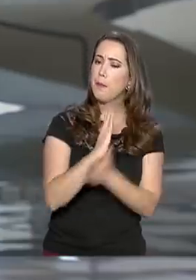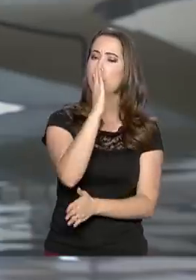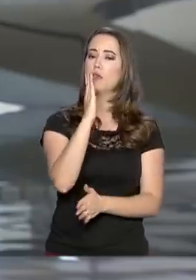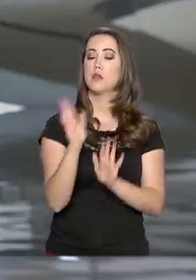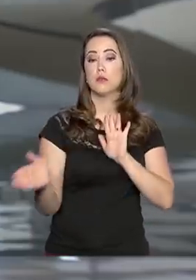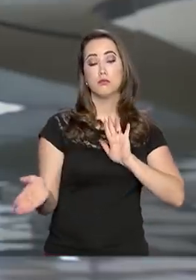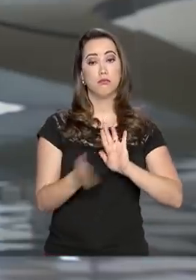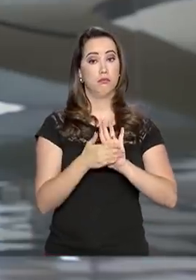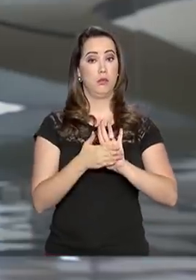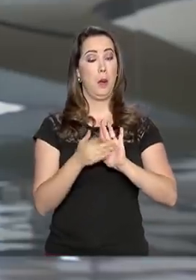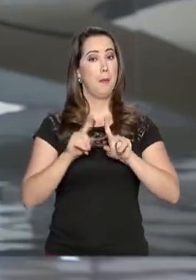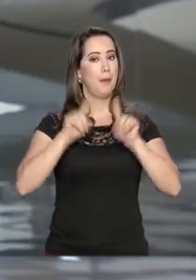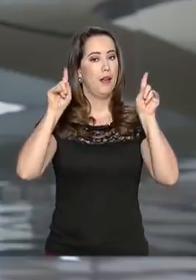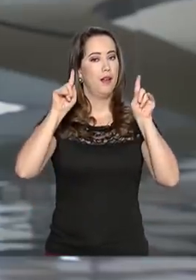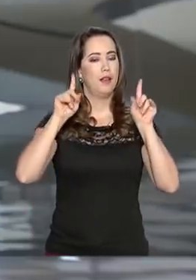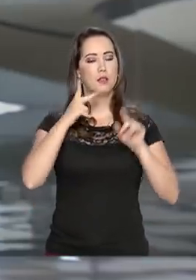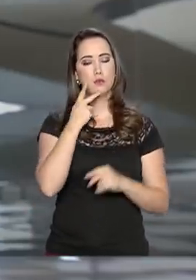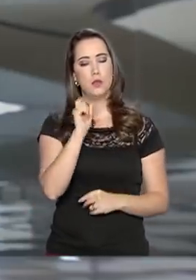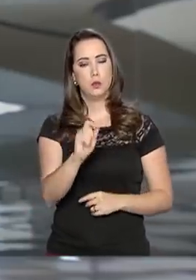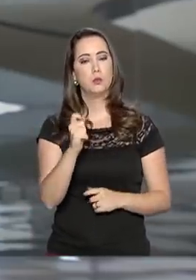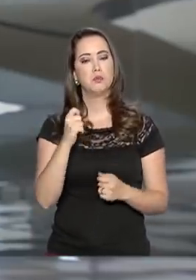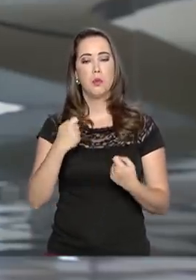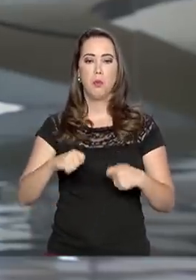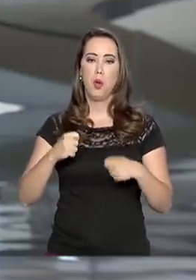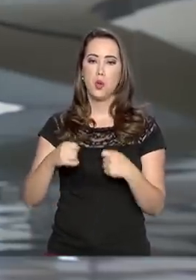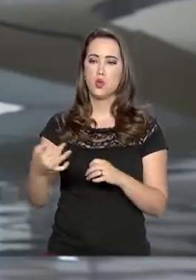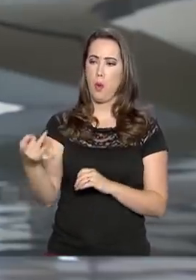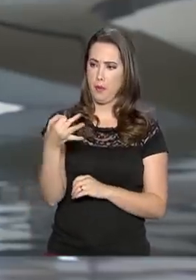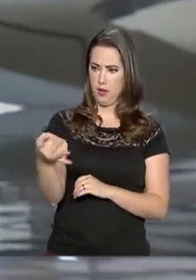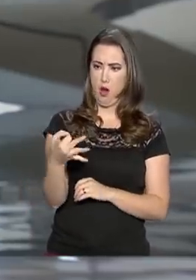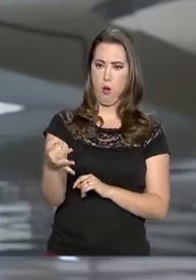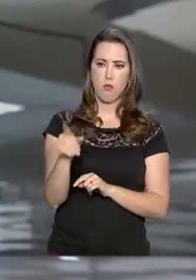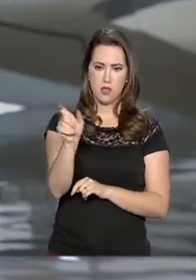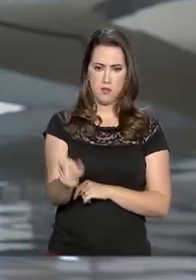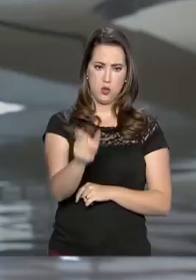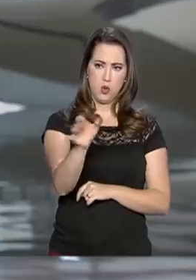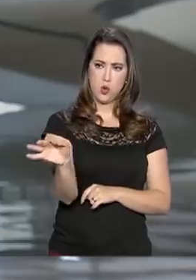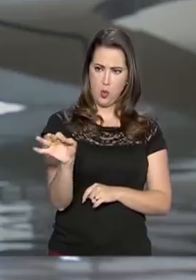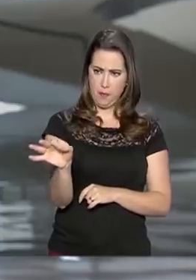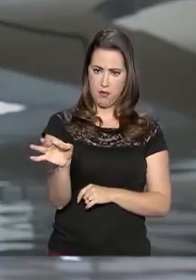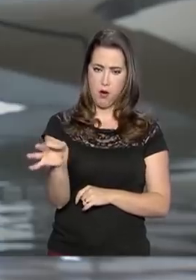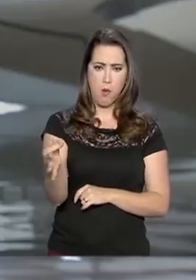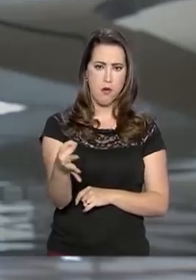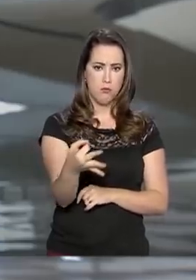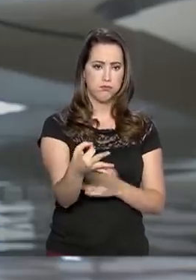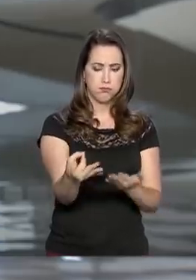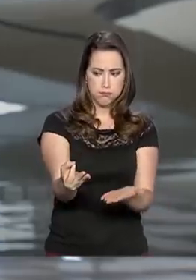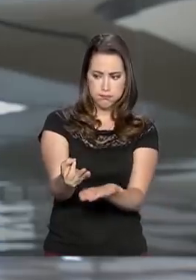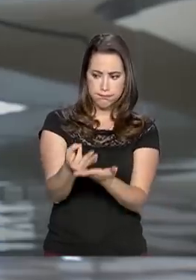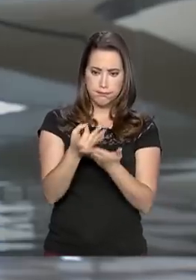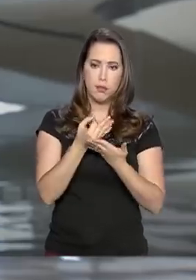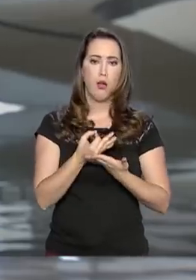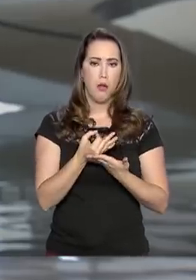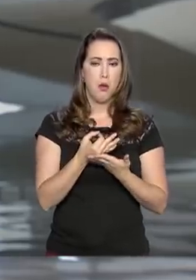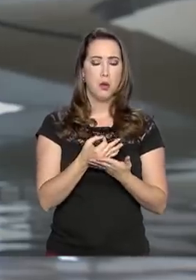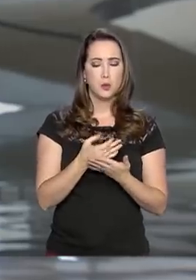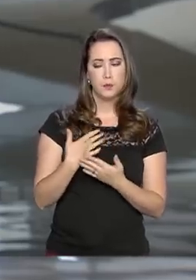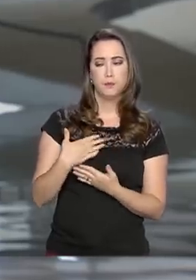da proposta, mas disse que está aberto às sugestões apresentadas por ele e também quaisquer outras